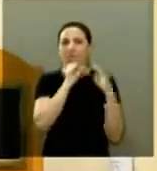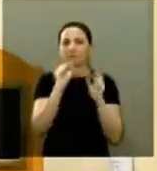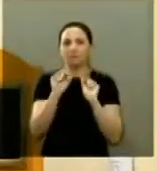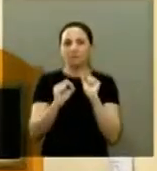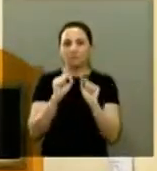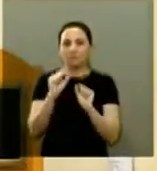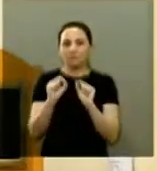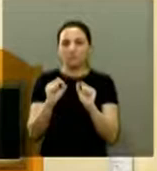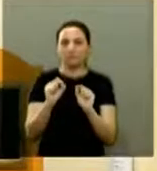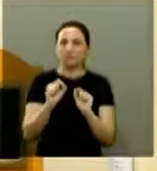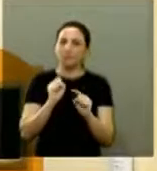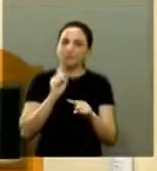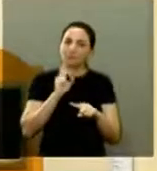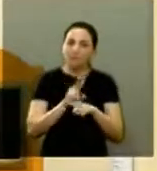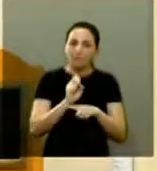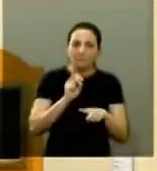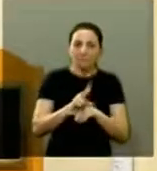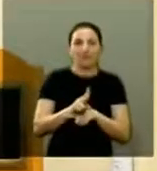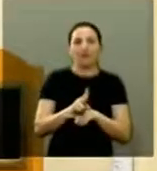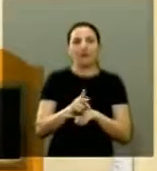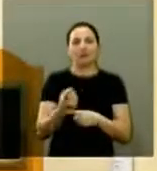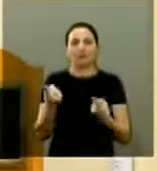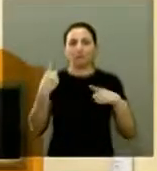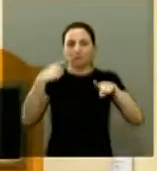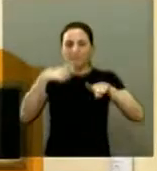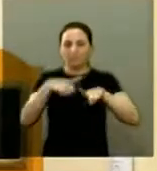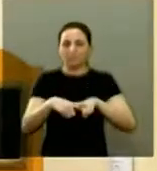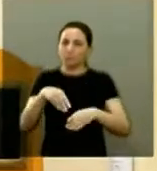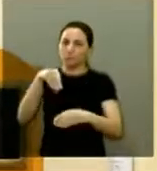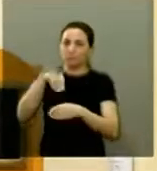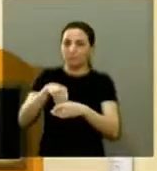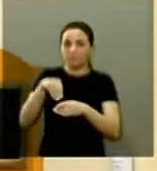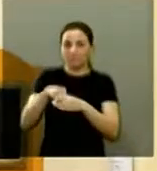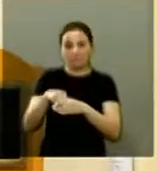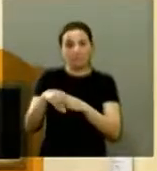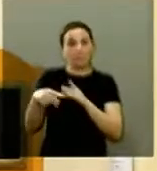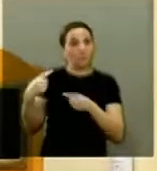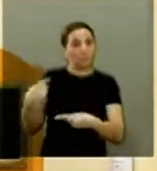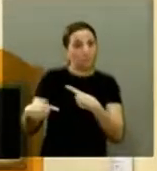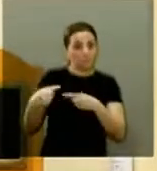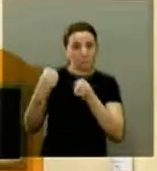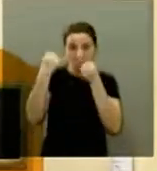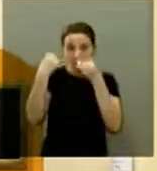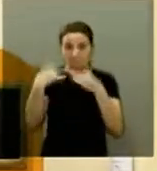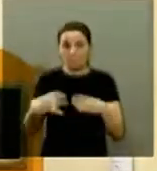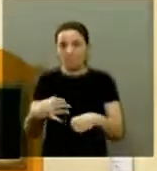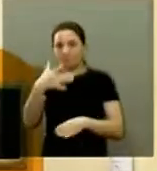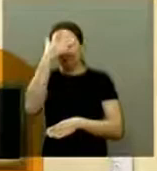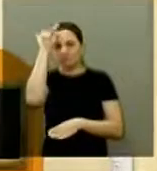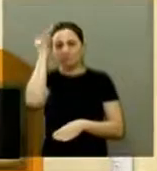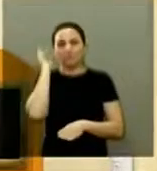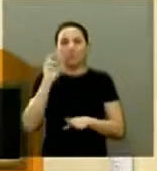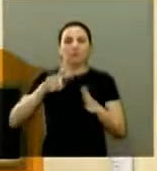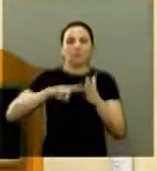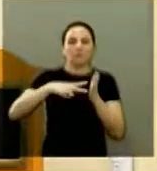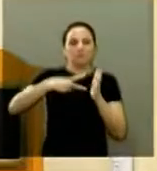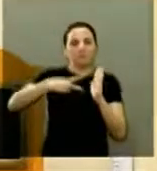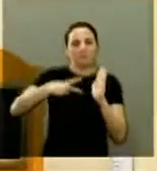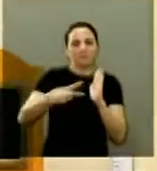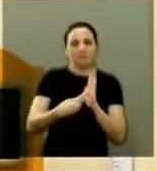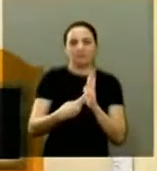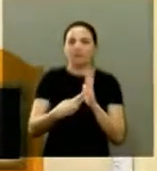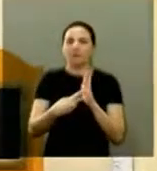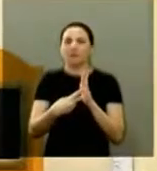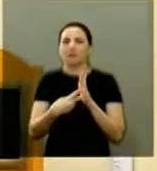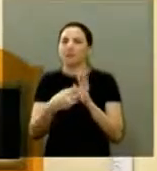do cargo para o qual nós estávamos disputando as eleições, tentando explicar para as pessoas o significado e qual